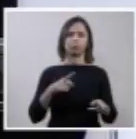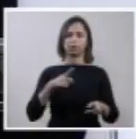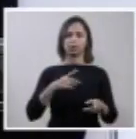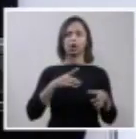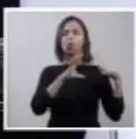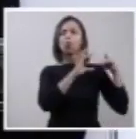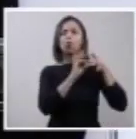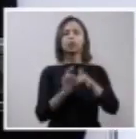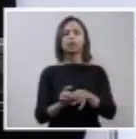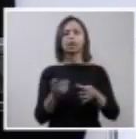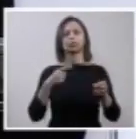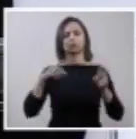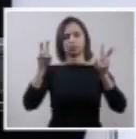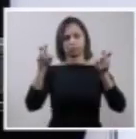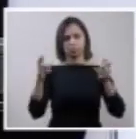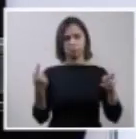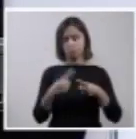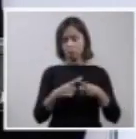contexto em essa questão é colocada.